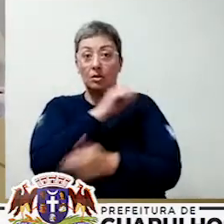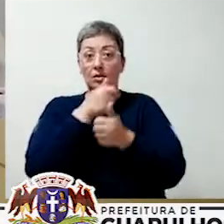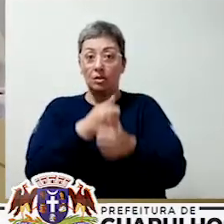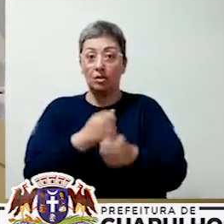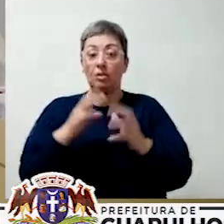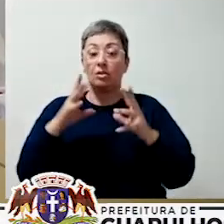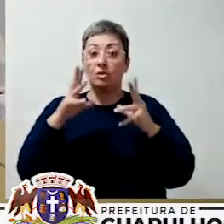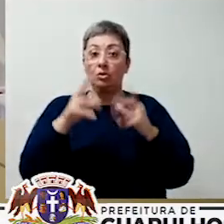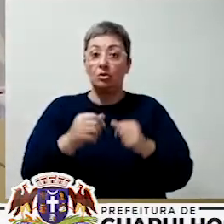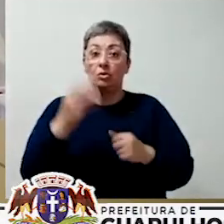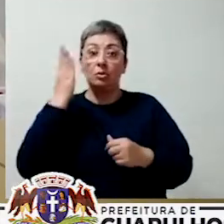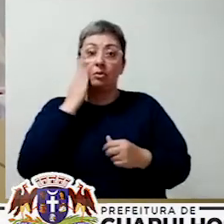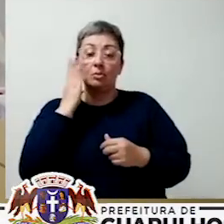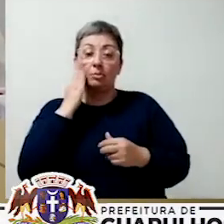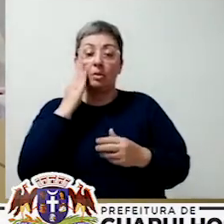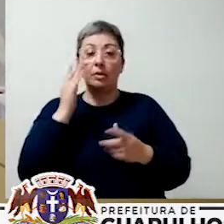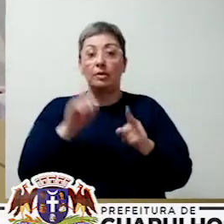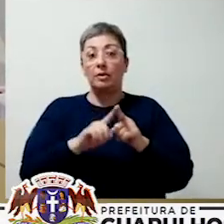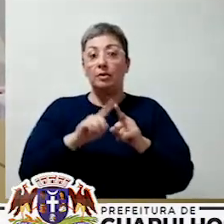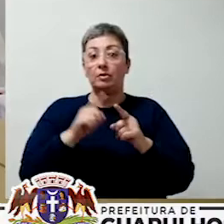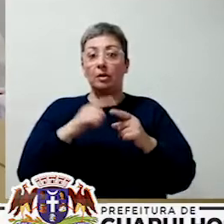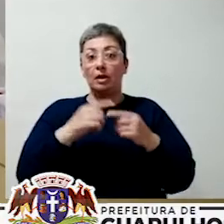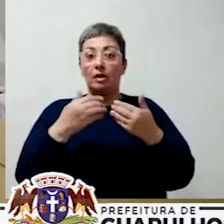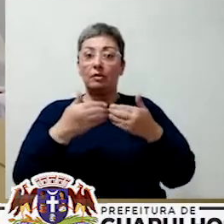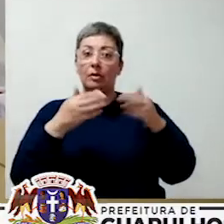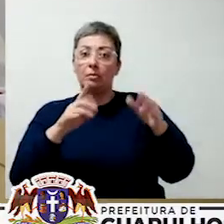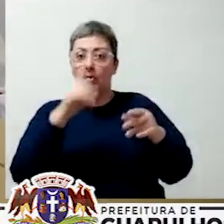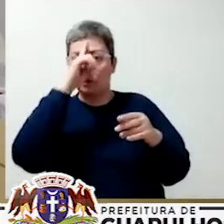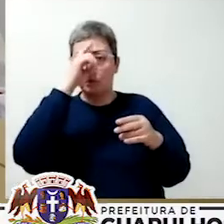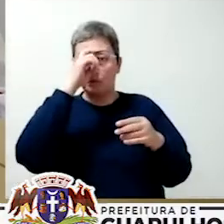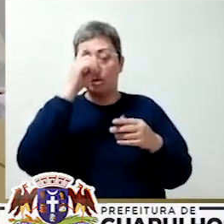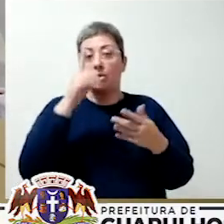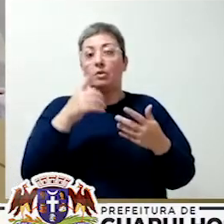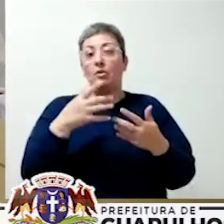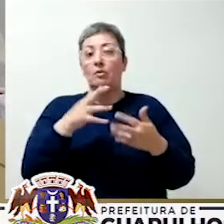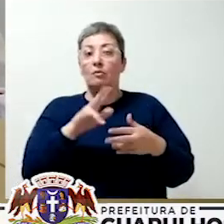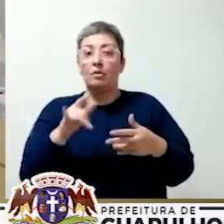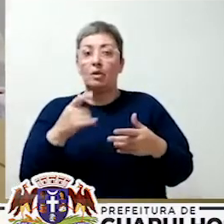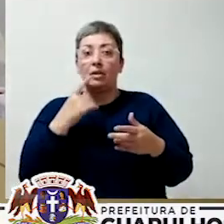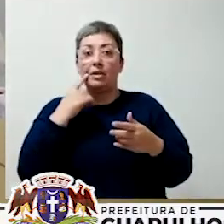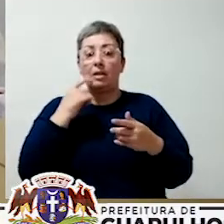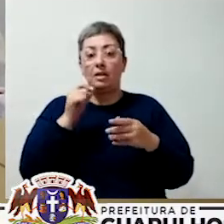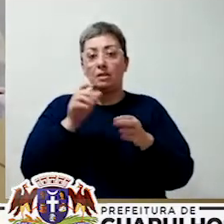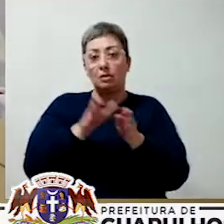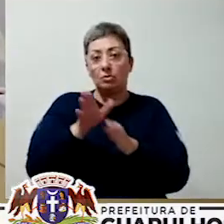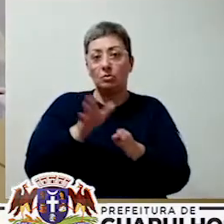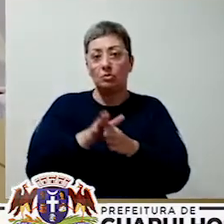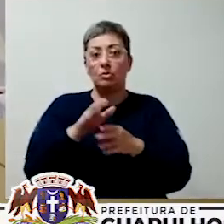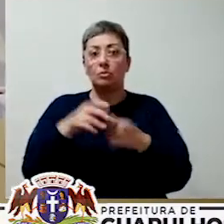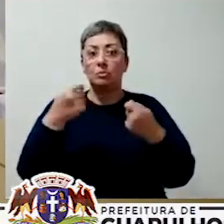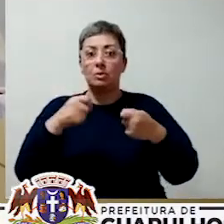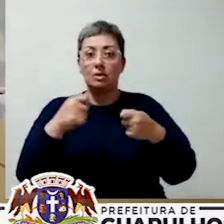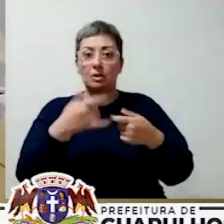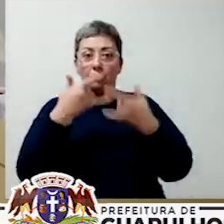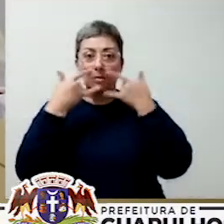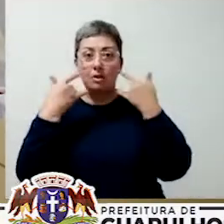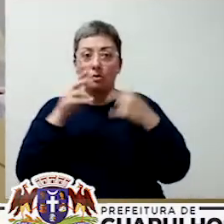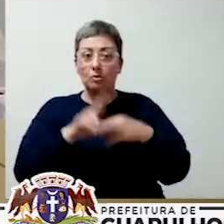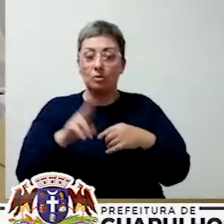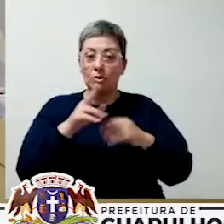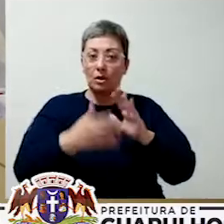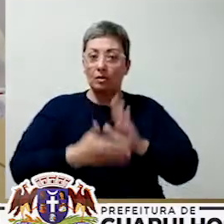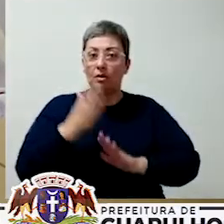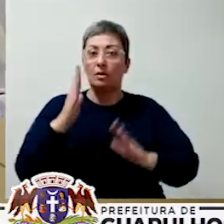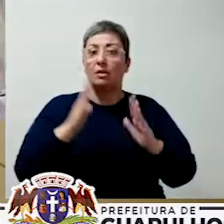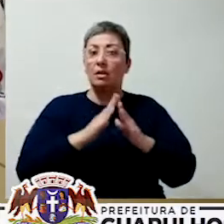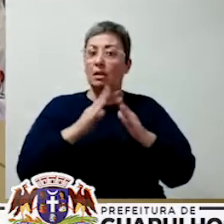gente está fazendo. Ah, está abrindo um hospital. Ah, a gente vai fazer agora essa orientação. Tem que usar máscara, sair de casa. Só sai